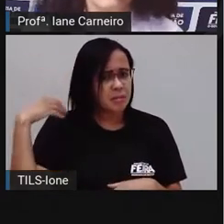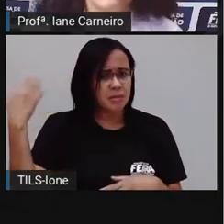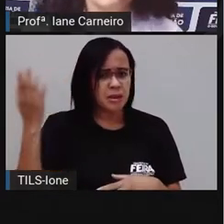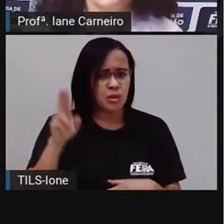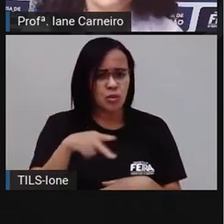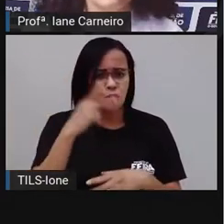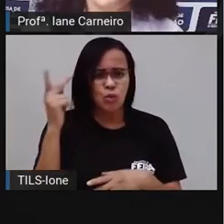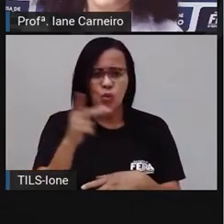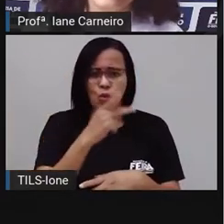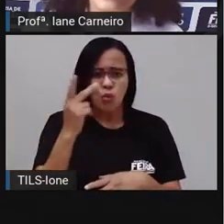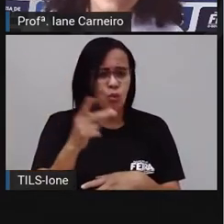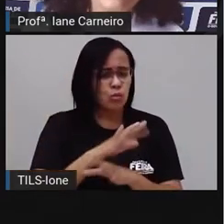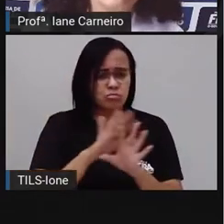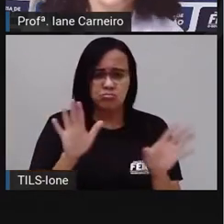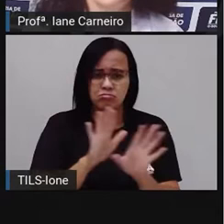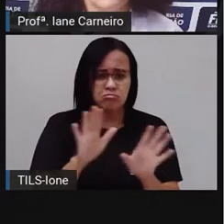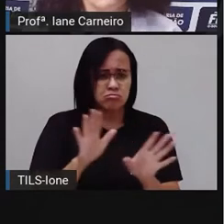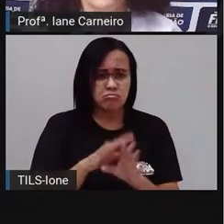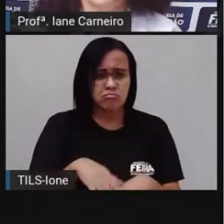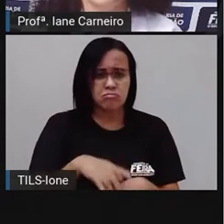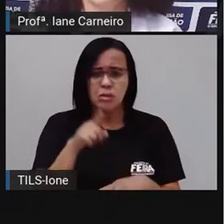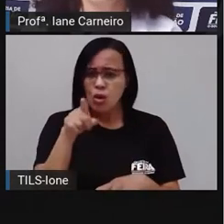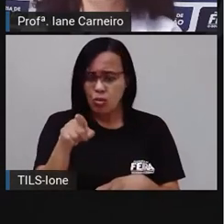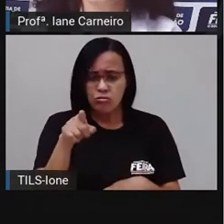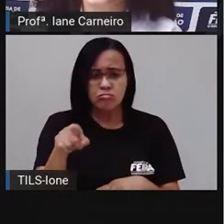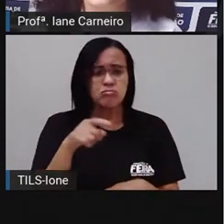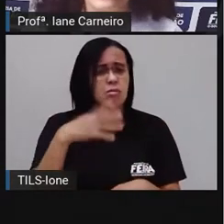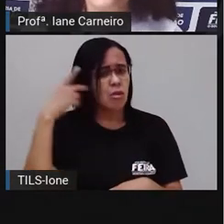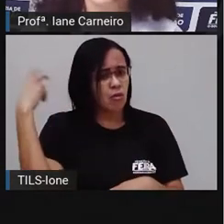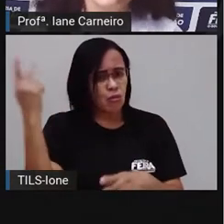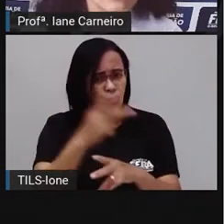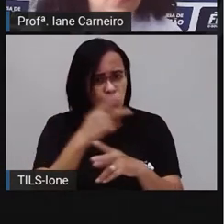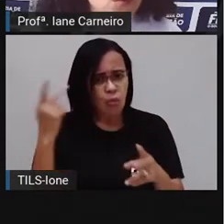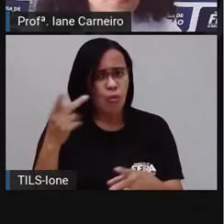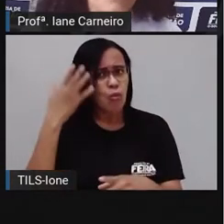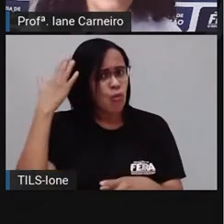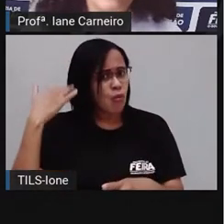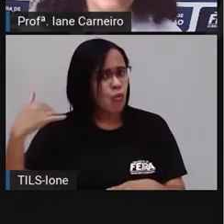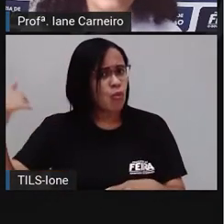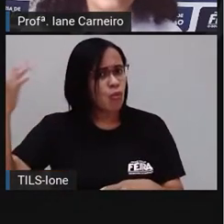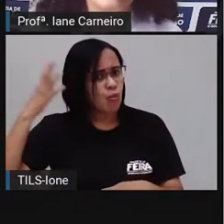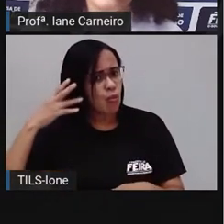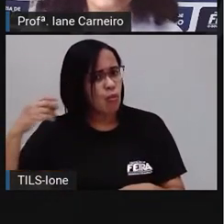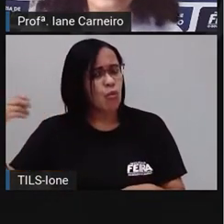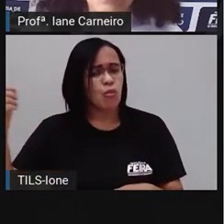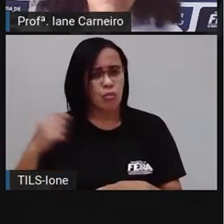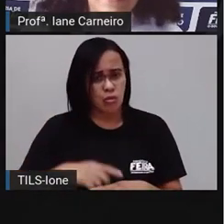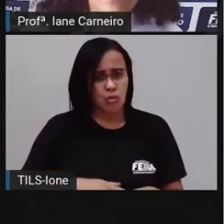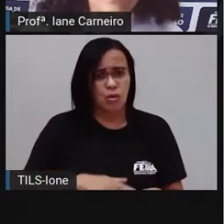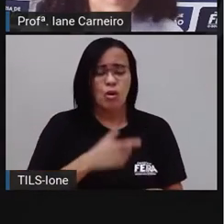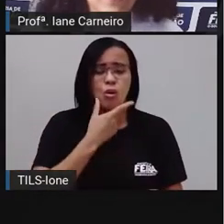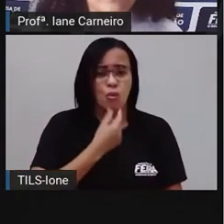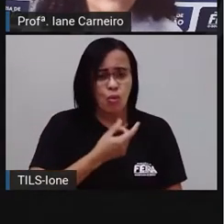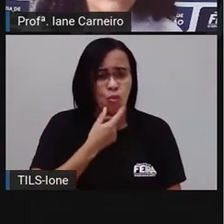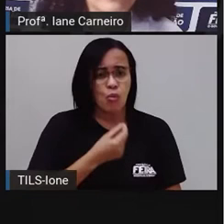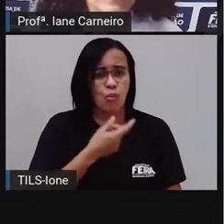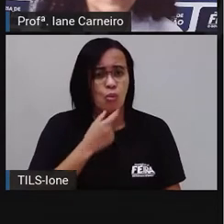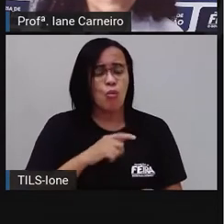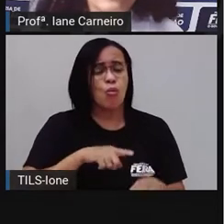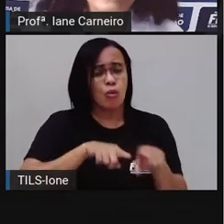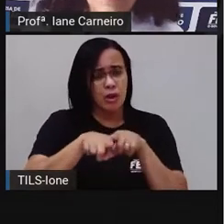voa. O seu, voa. O do Camilo, voa um pouco. E o do meu pai, não.